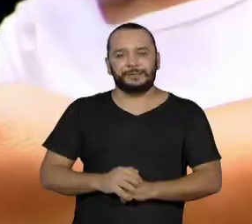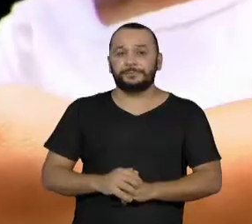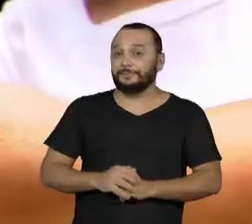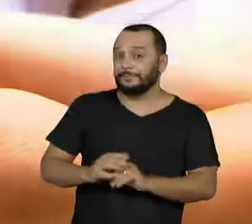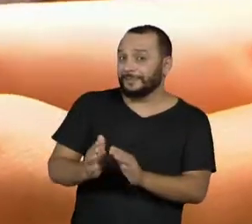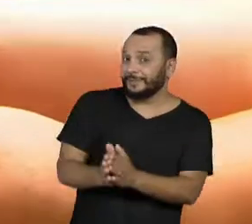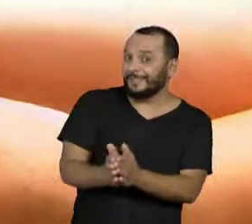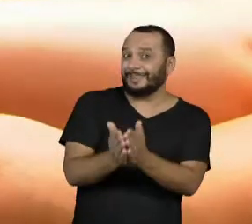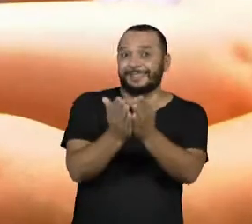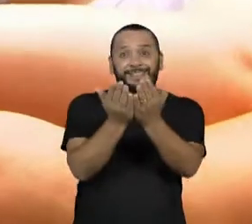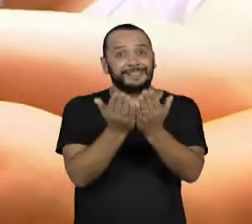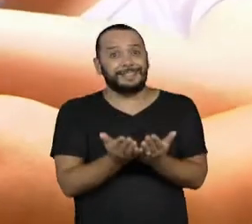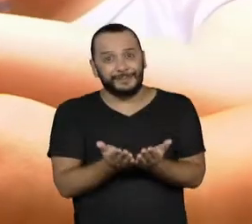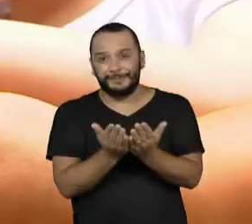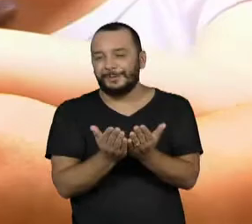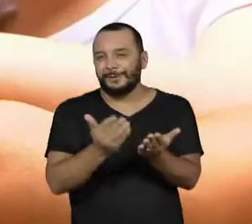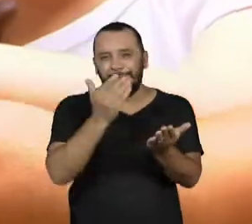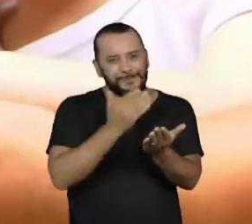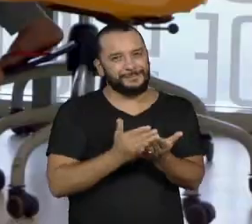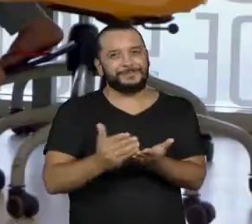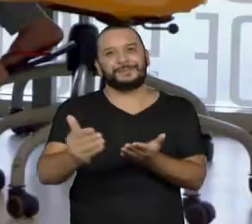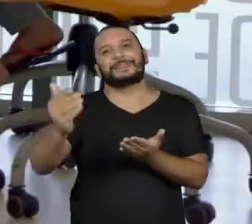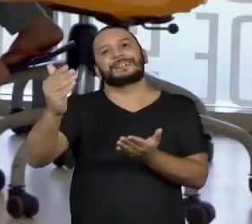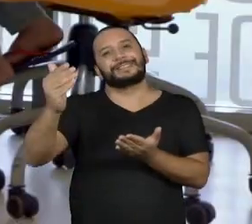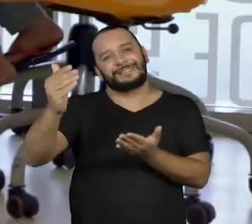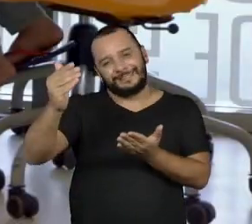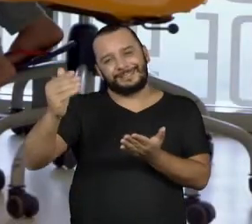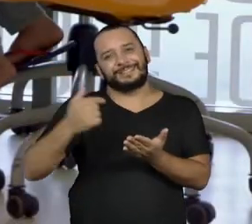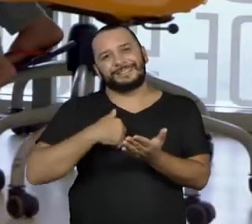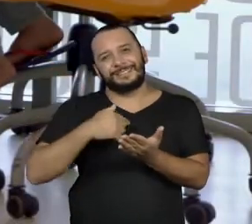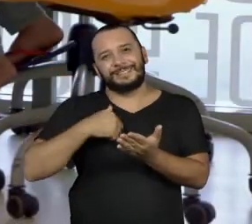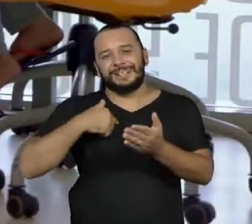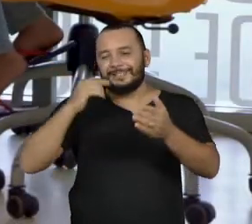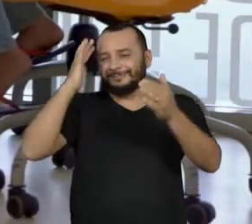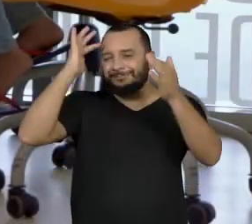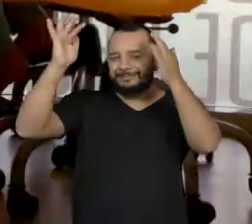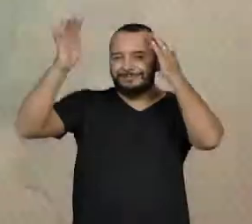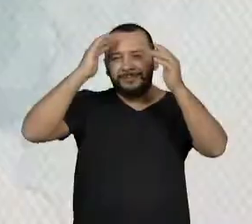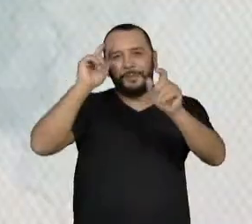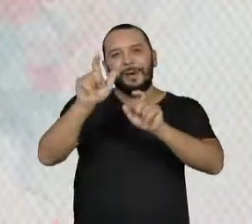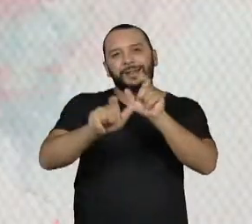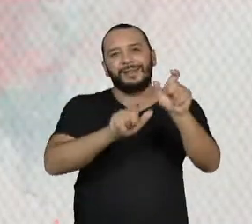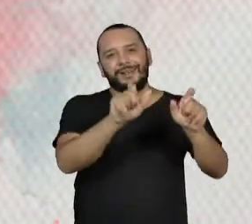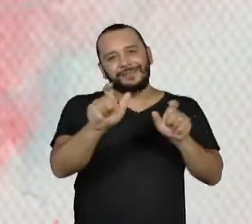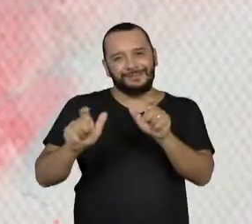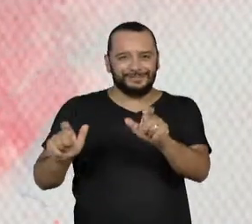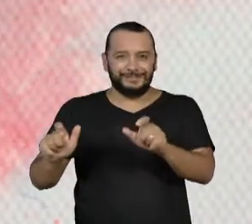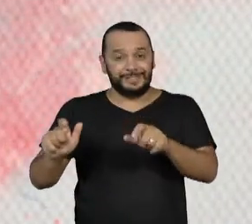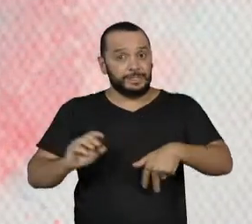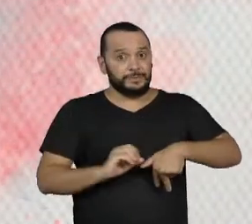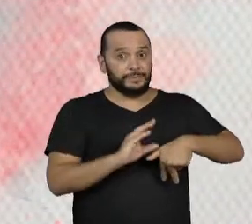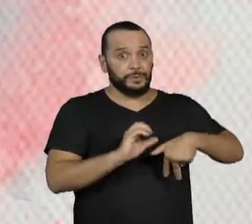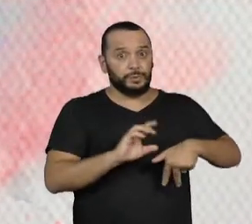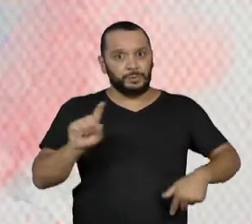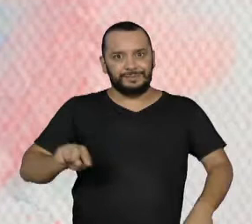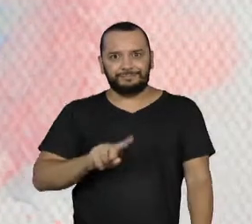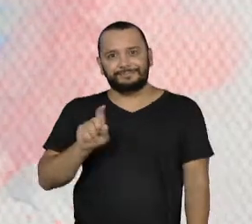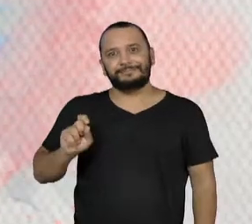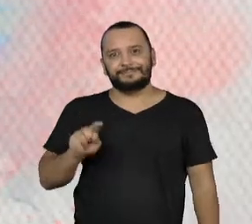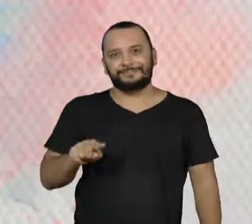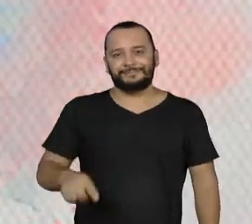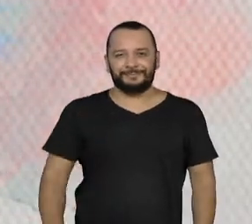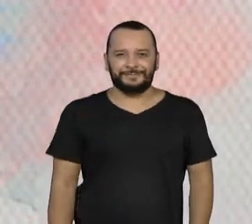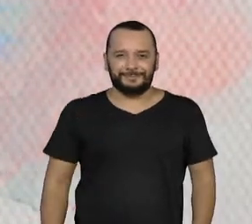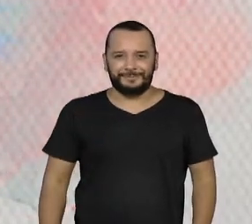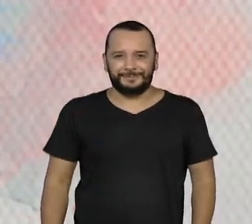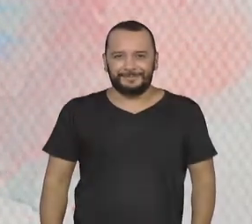Desde o primeiro parágrafo, uma viagem ao universo das palavras. Realização TV Cultura e